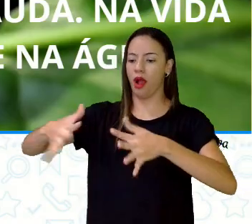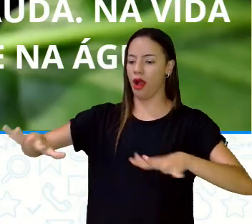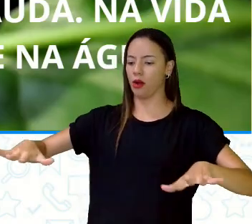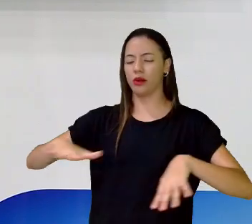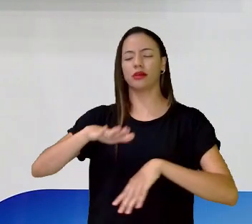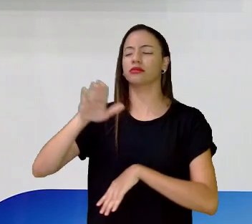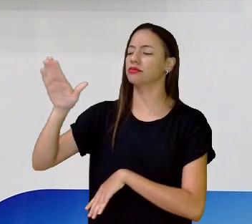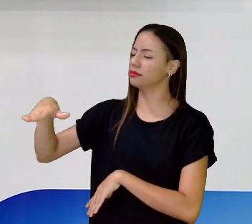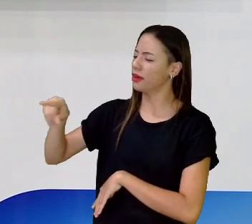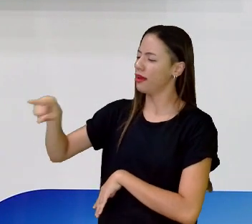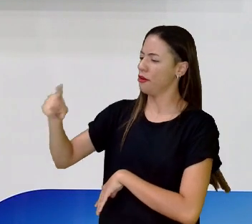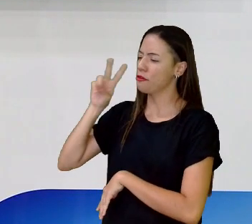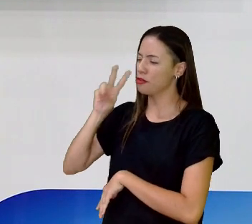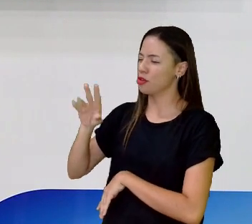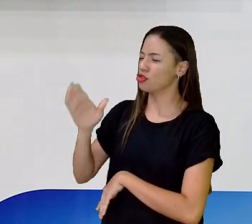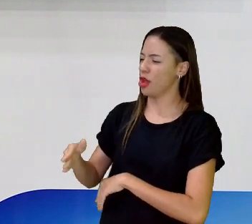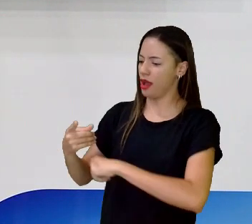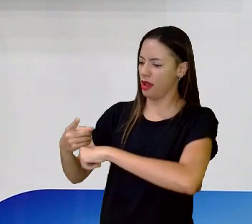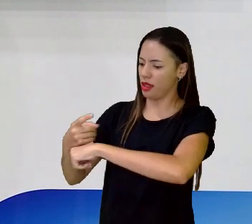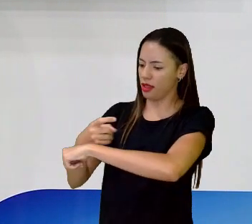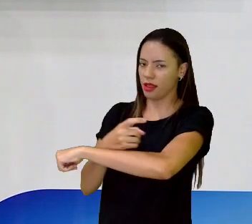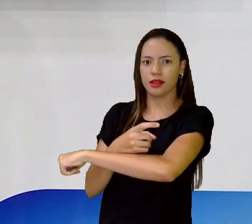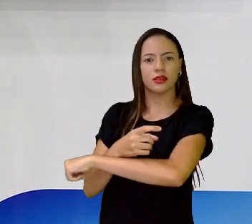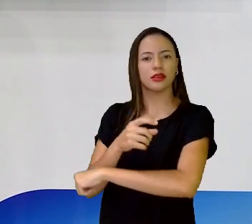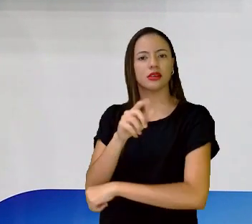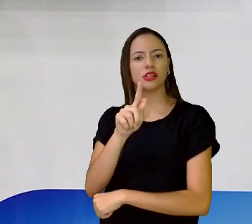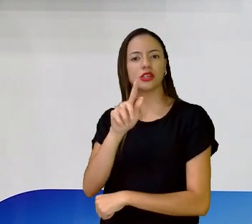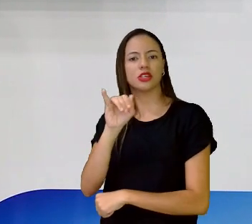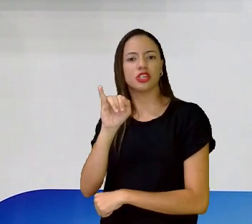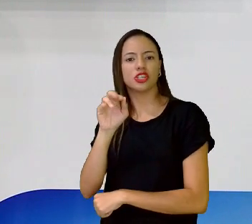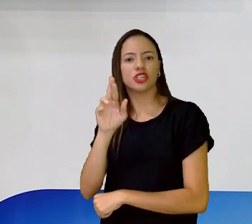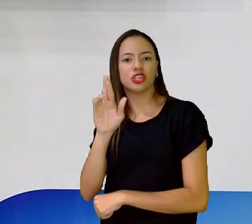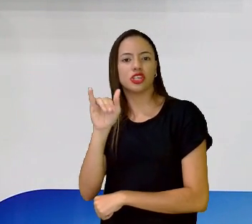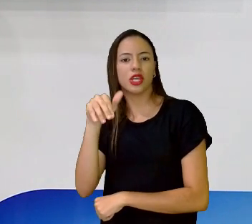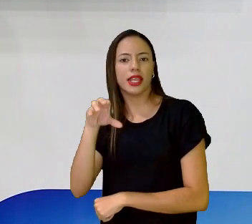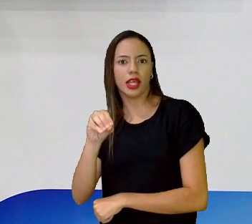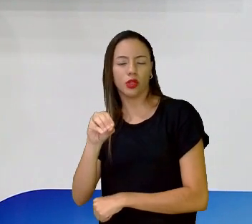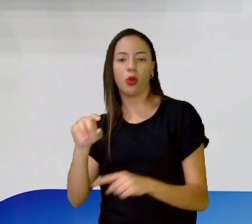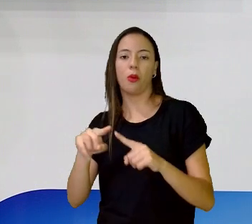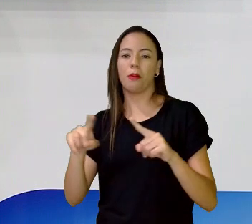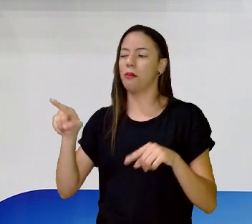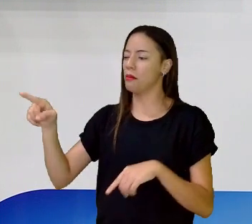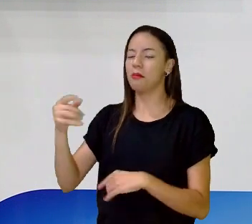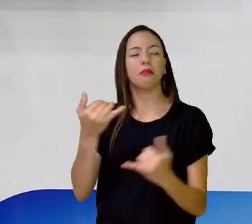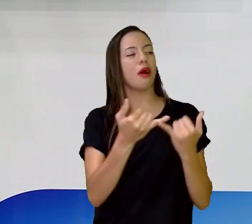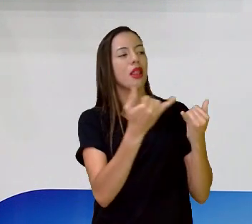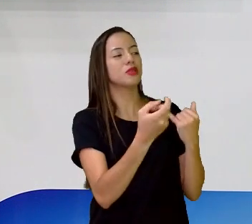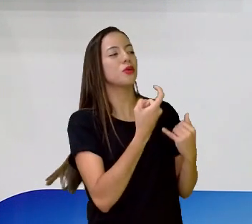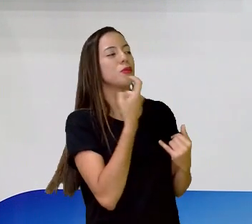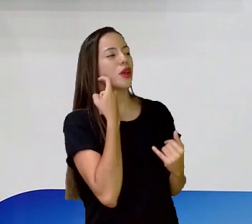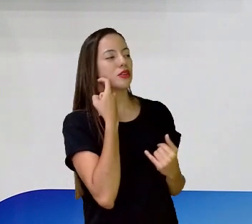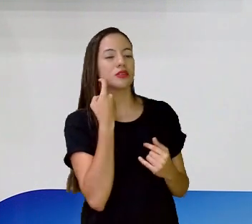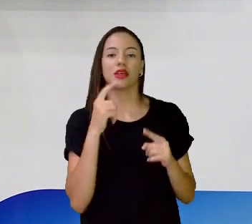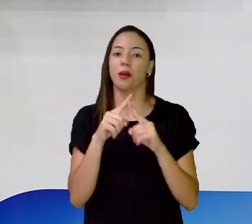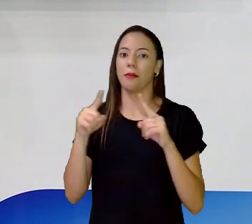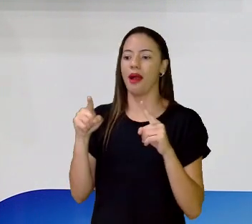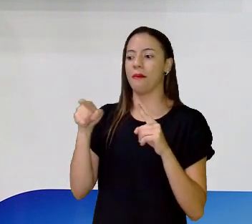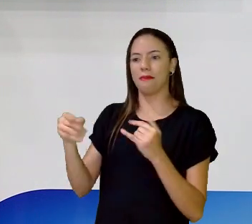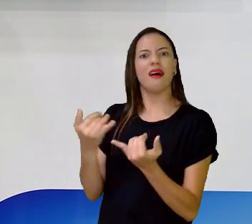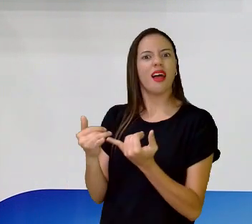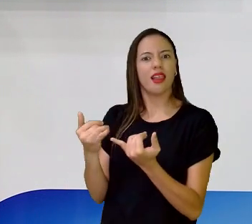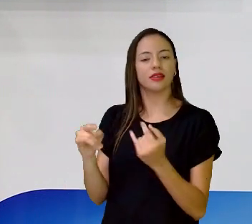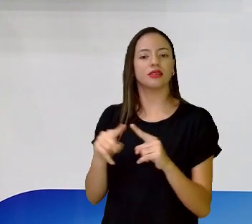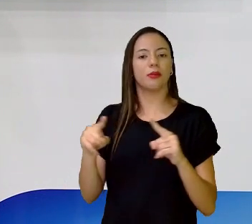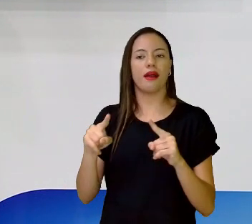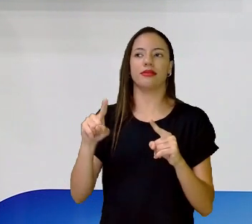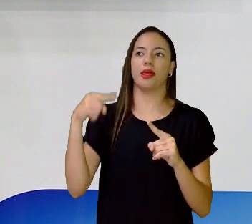peixe mesmo, né? Parece. É interessante. Ele parece um peixinho lá, mas ele engana todo mundo. Com o passar do tempo, ele vai desenvolvendo ali,